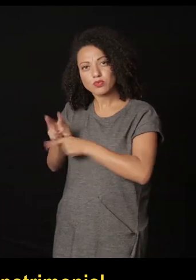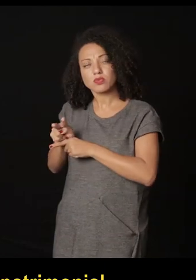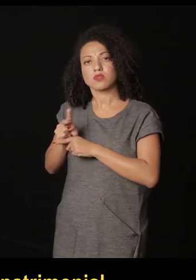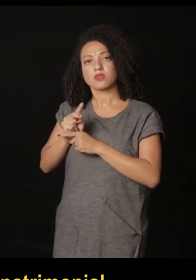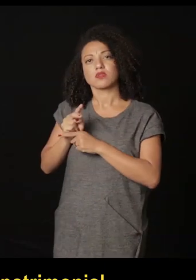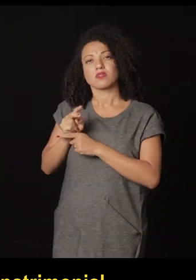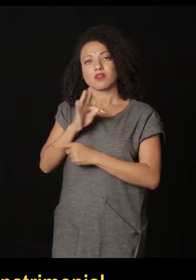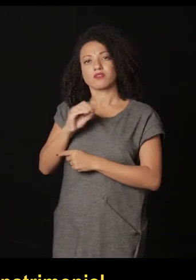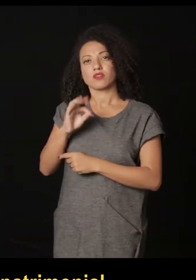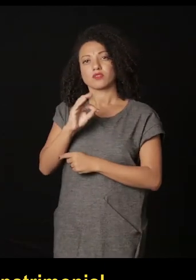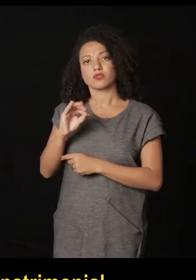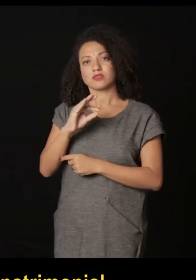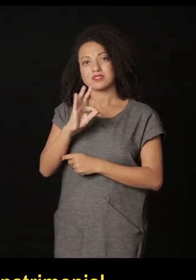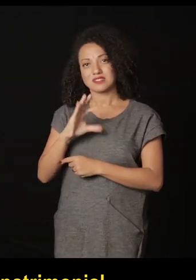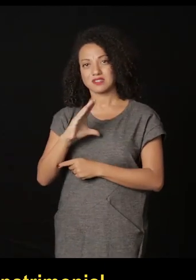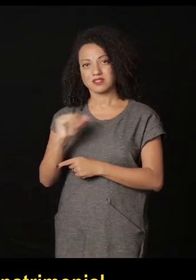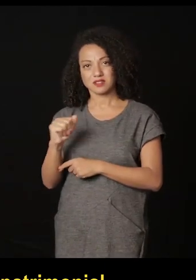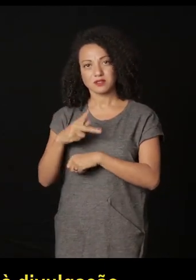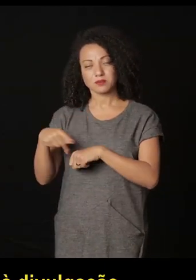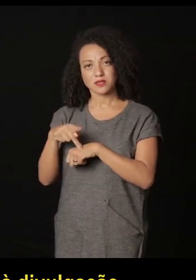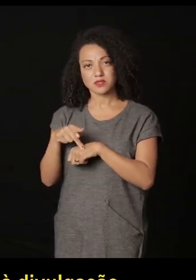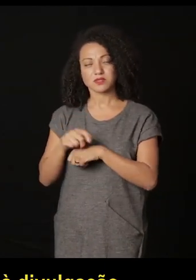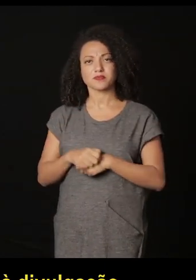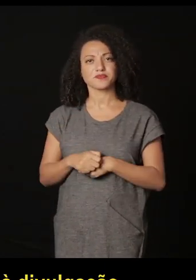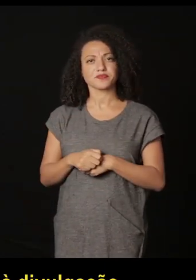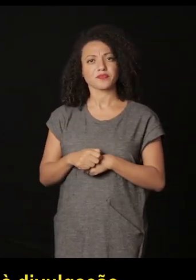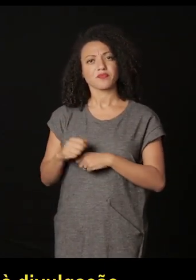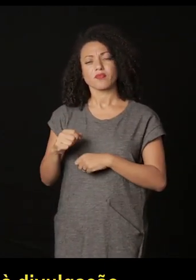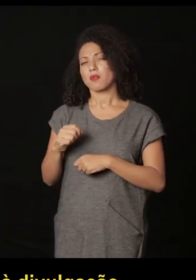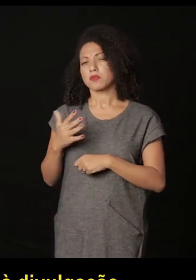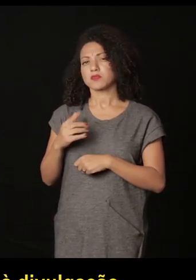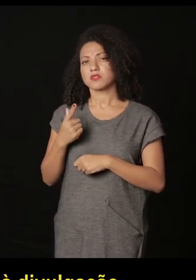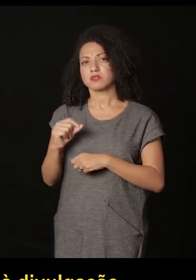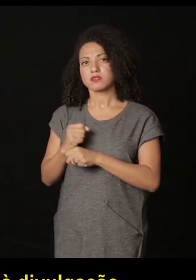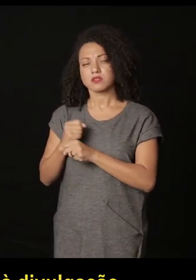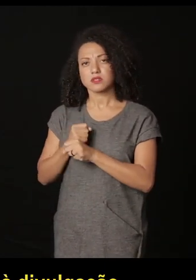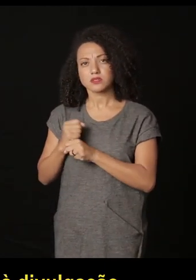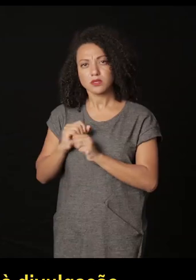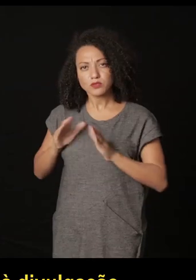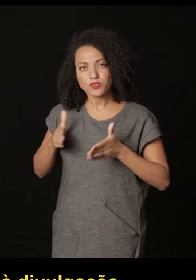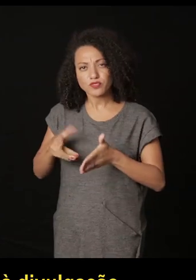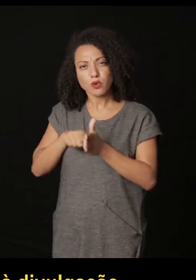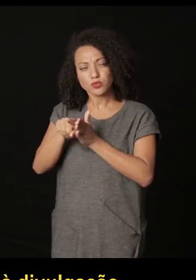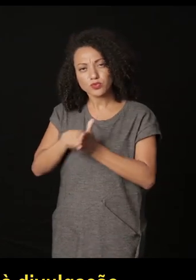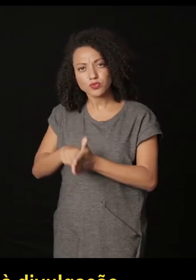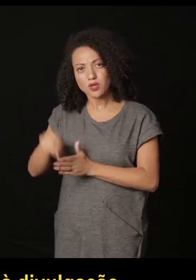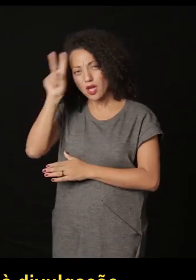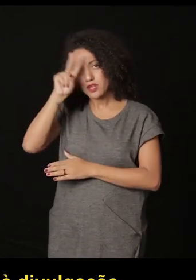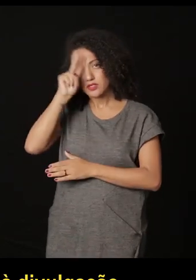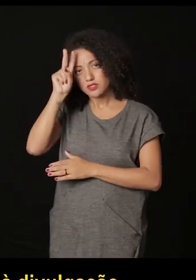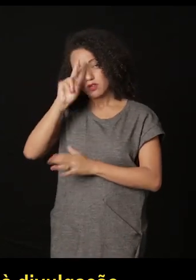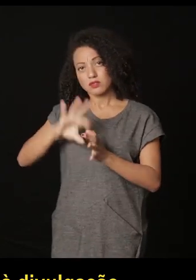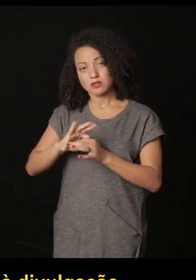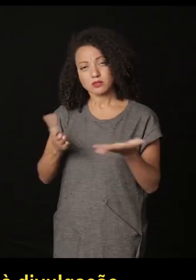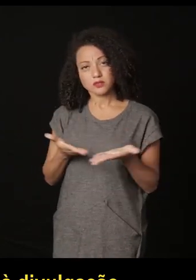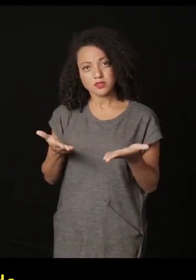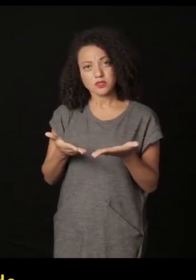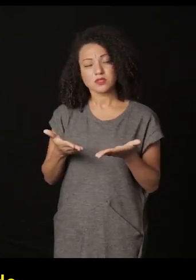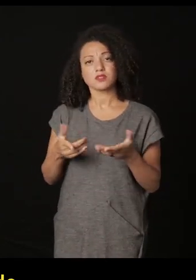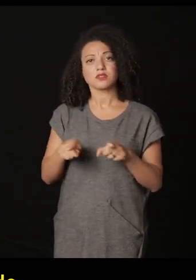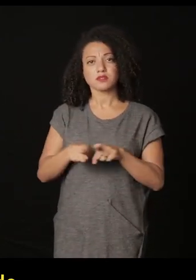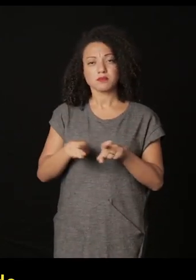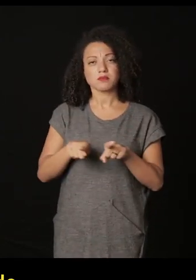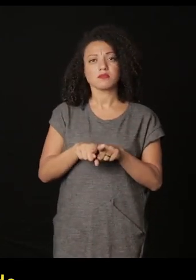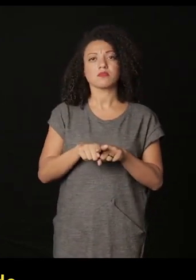bajo custodia do INA na Fototeca Nacional. Por máis de unha década, se dedicou a divulgación da fotografía histórica e contemporânea